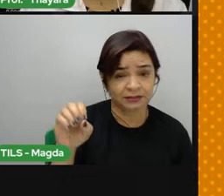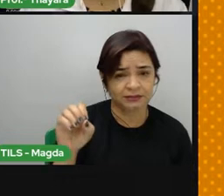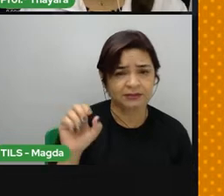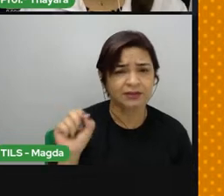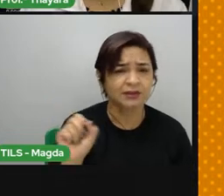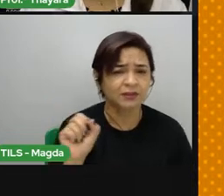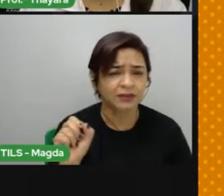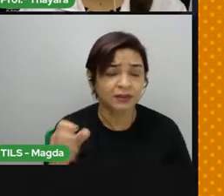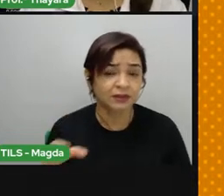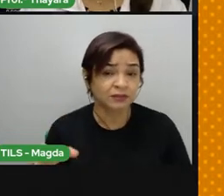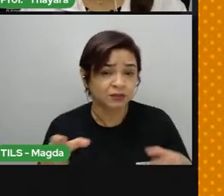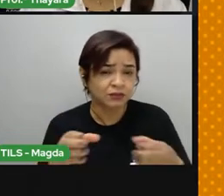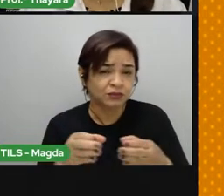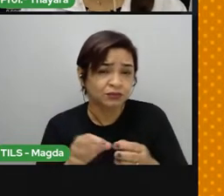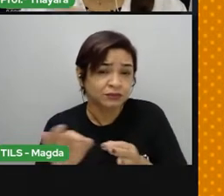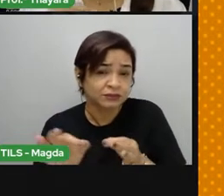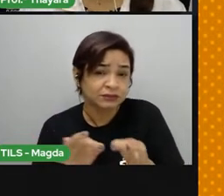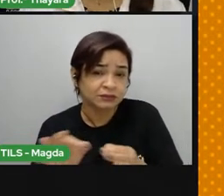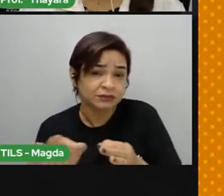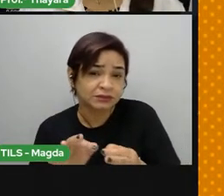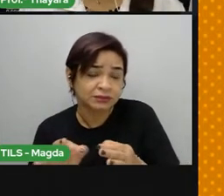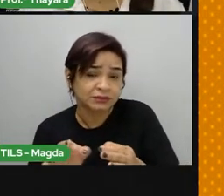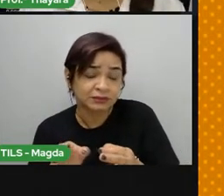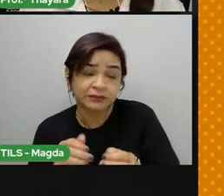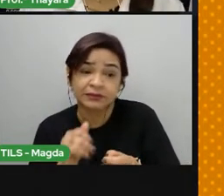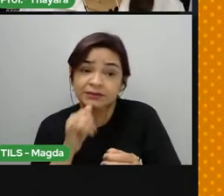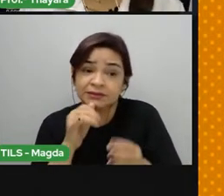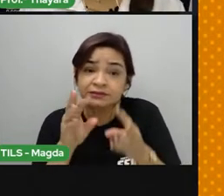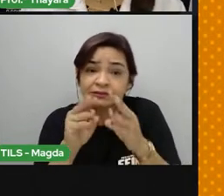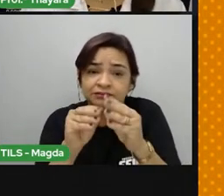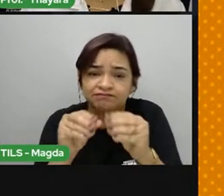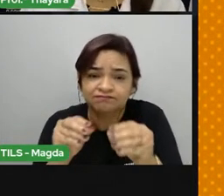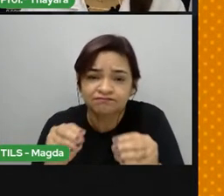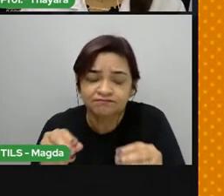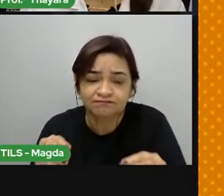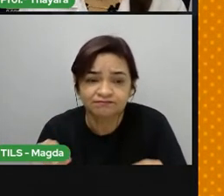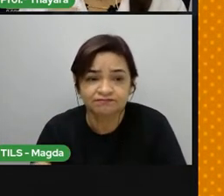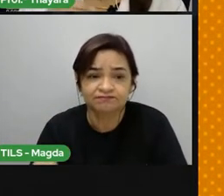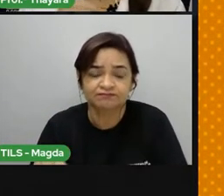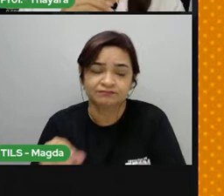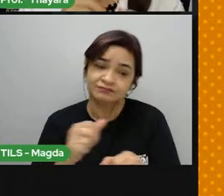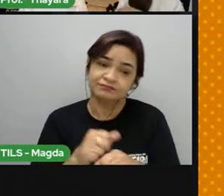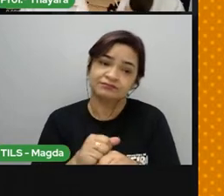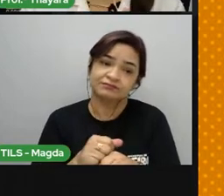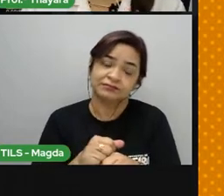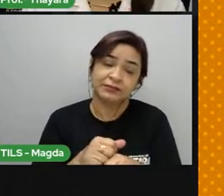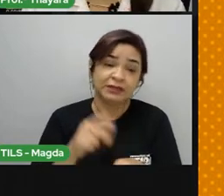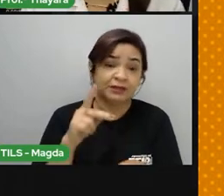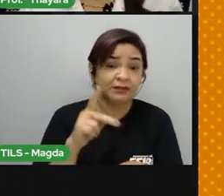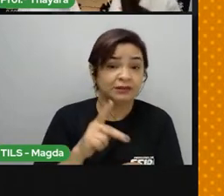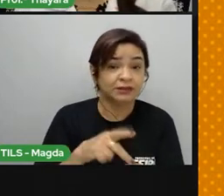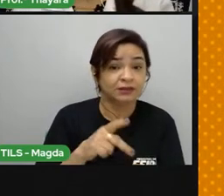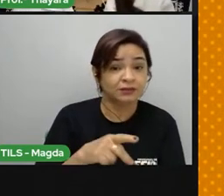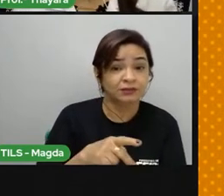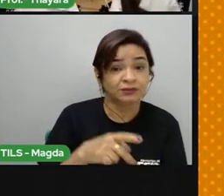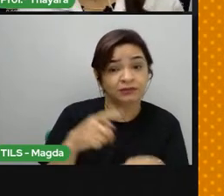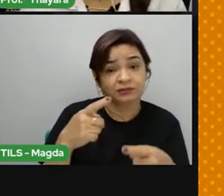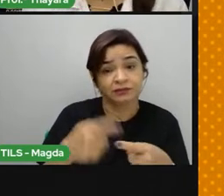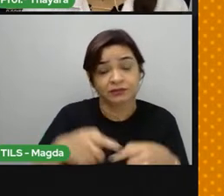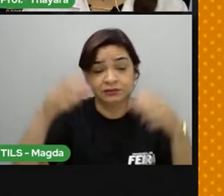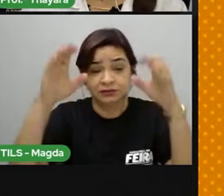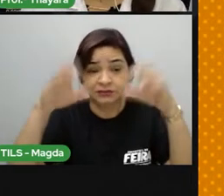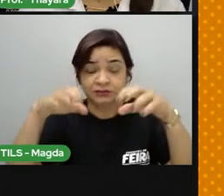conjunto de processos que causa a desintegração e a decomposição dessas rochas. Por meio da ação de fatores como a chuva,